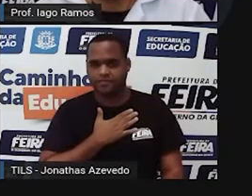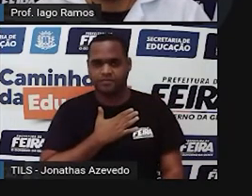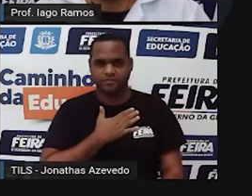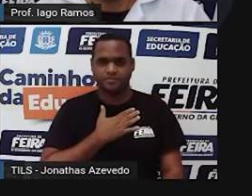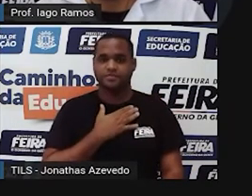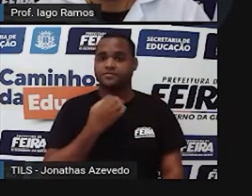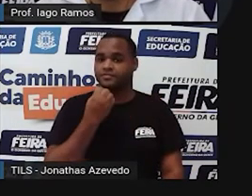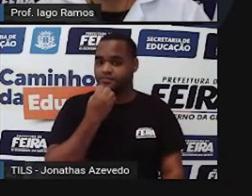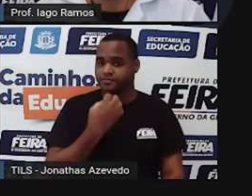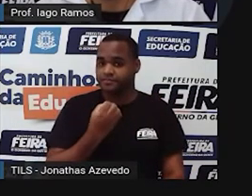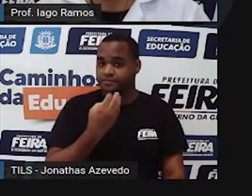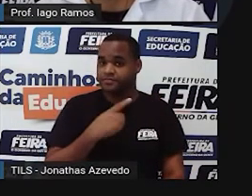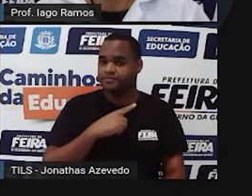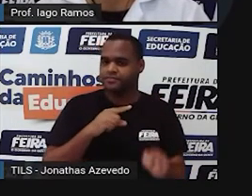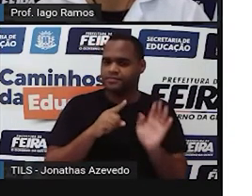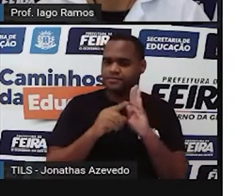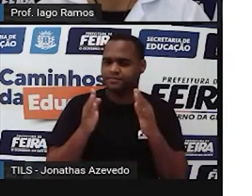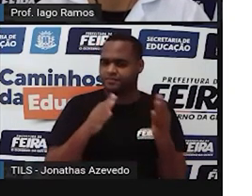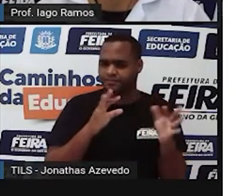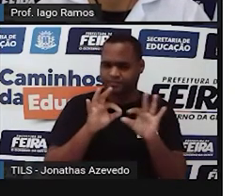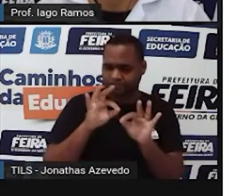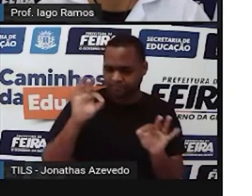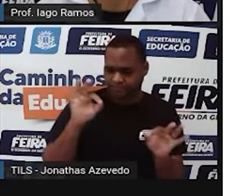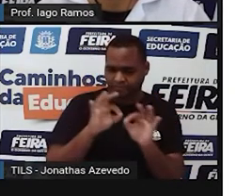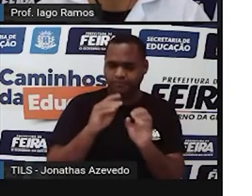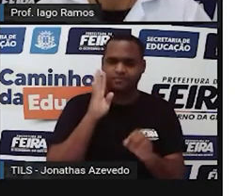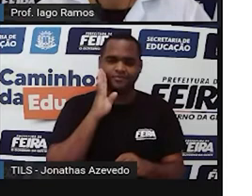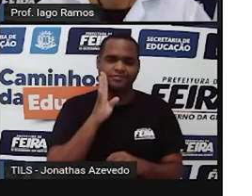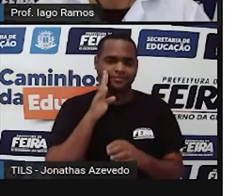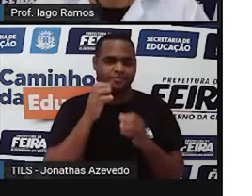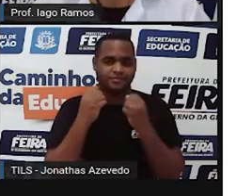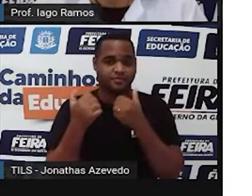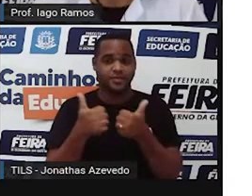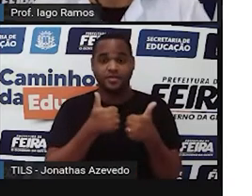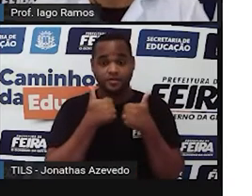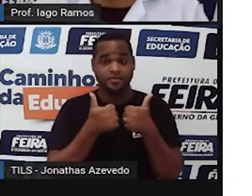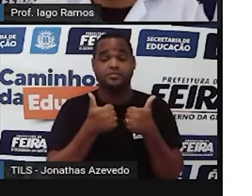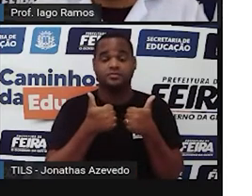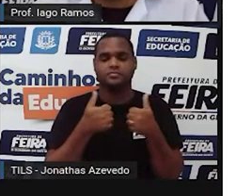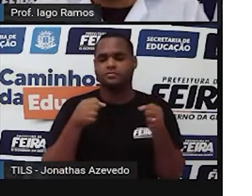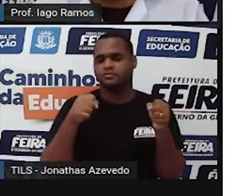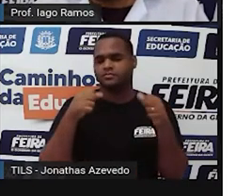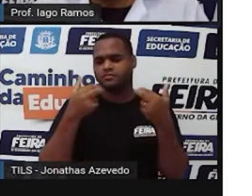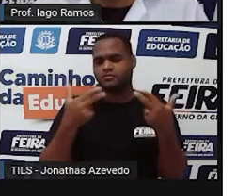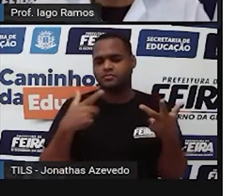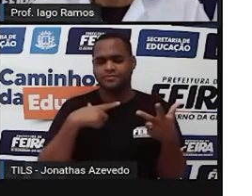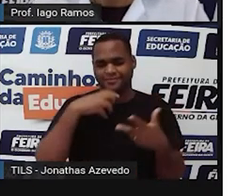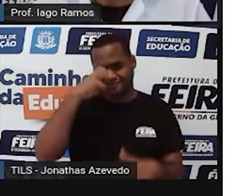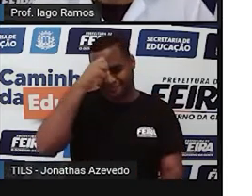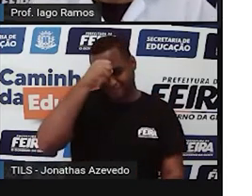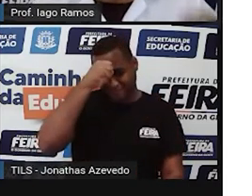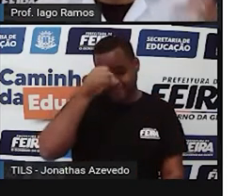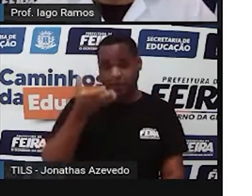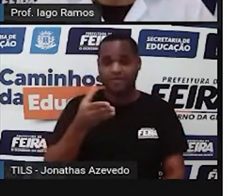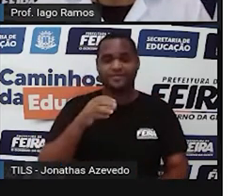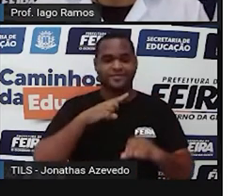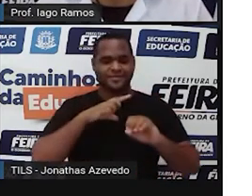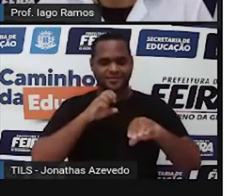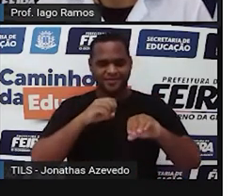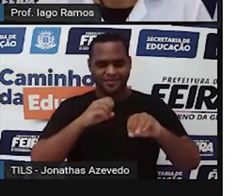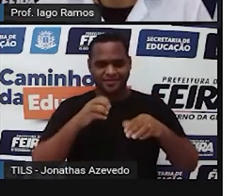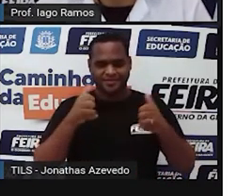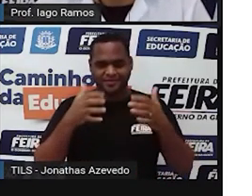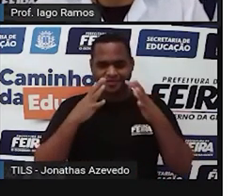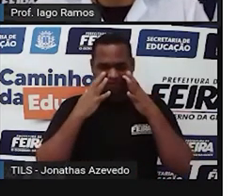Apareceu um monte de medidas bacanas ali, pois é, que são coisas que a gente está aprendendo nessa aula. Prestou atenção